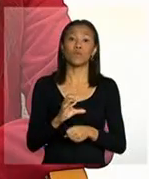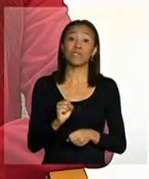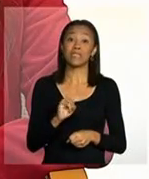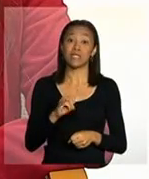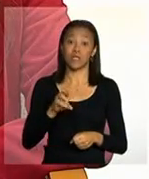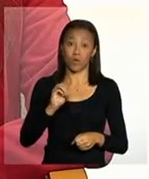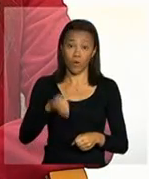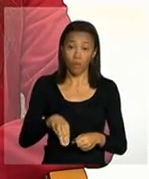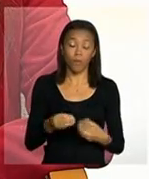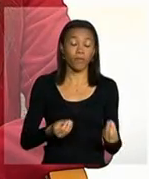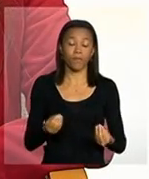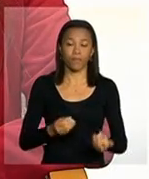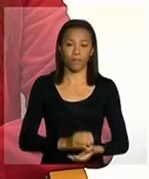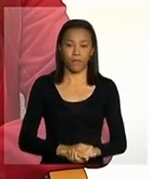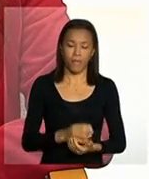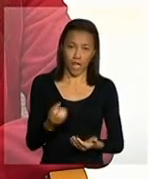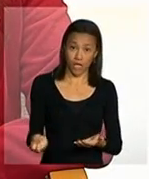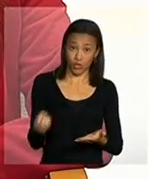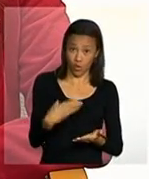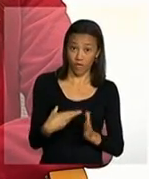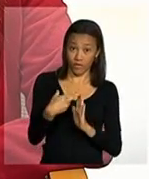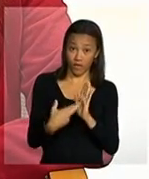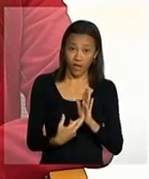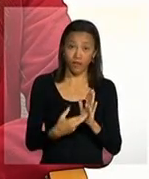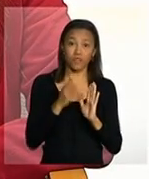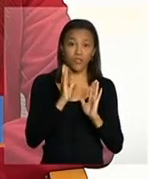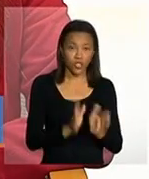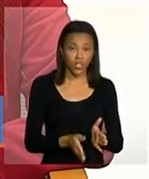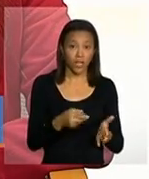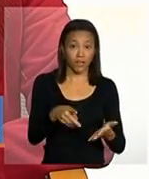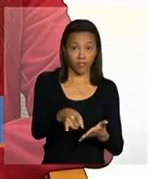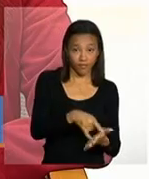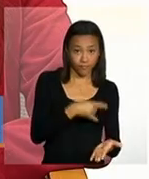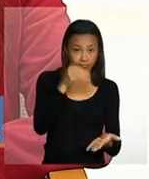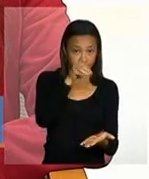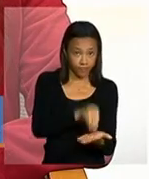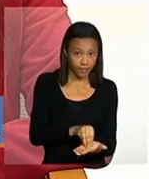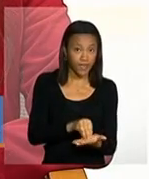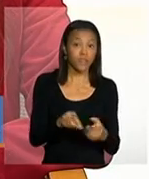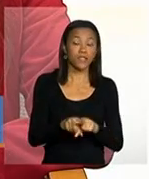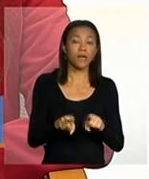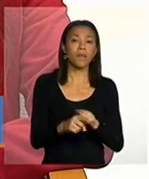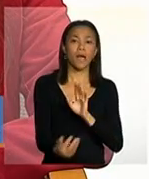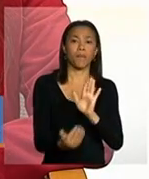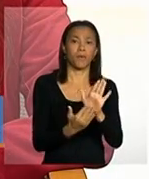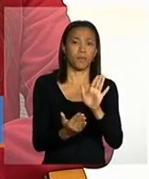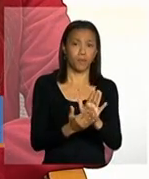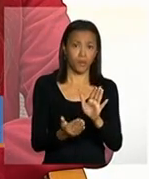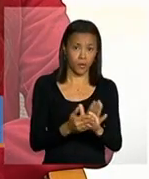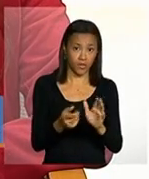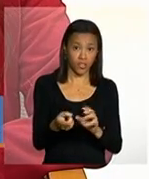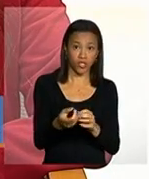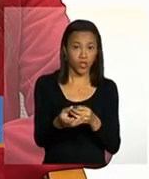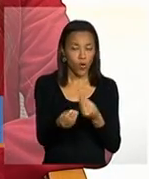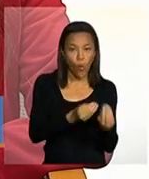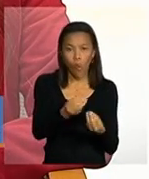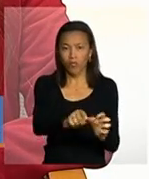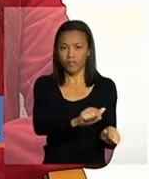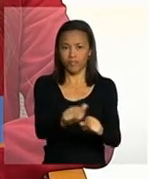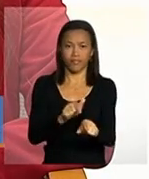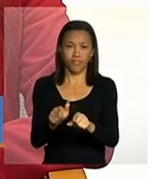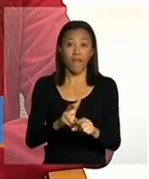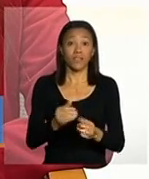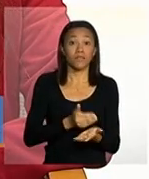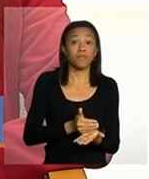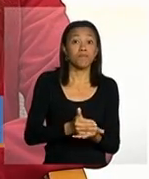as regras tanto as novas regras previstas na portaria de gestão de condicionalidades quanto a proposta da instrução operacional vai ser a partir